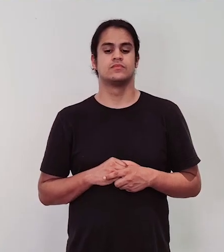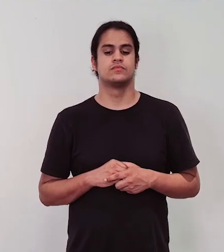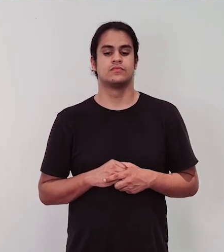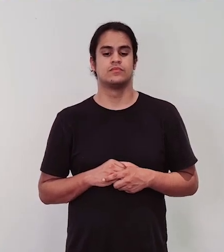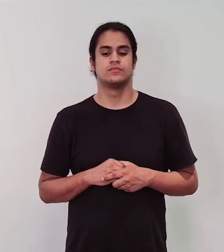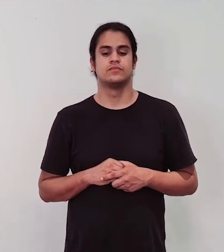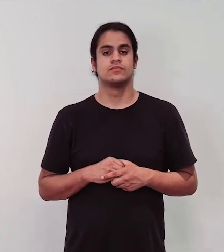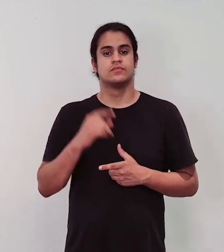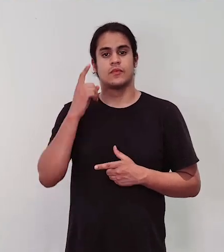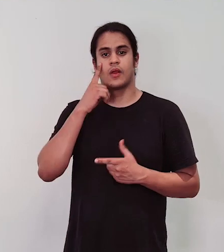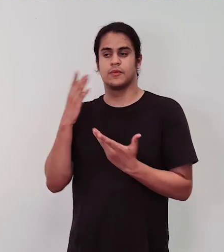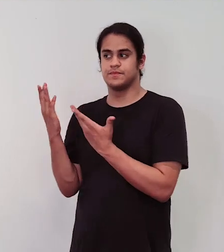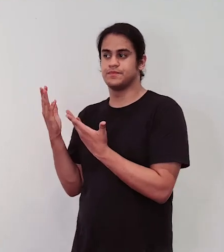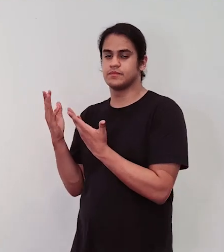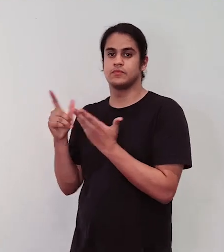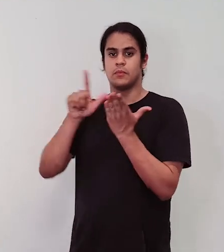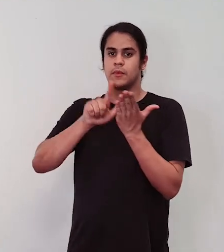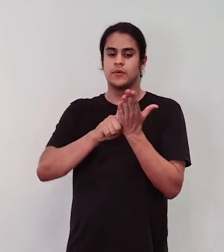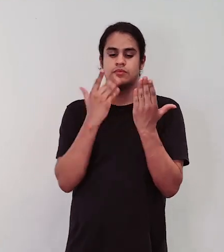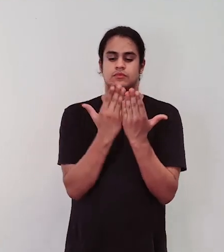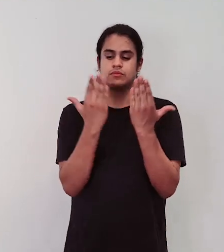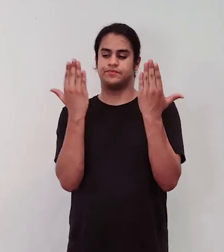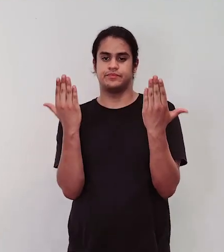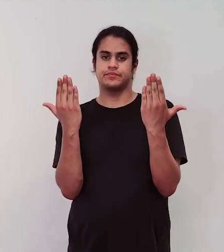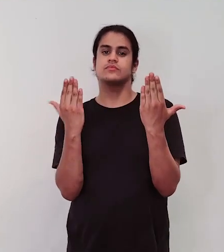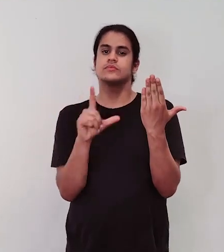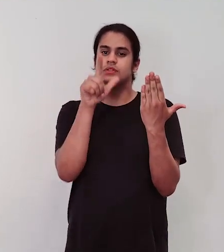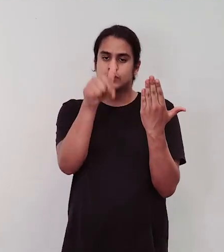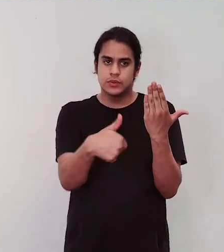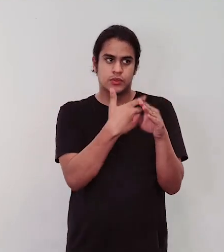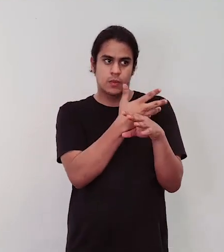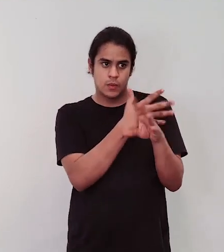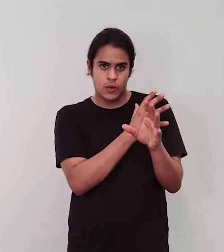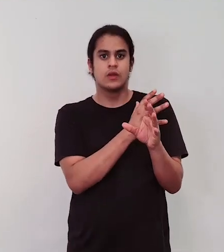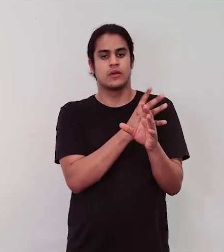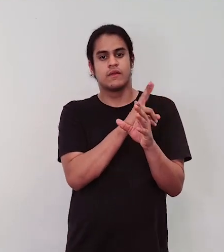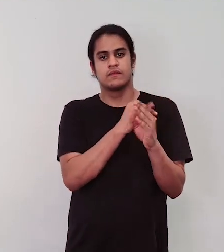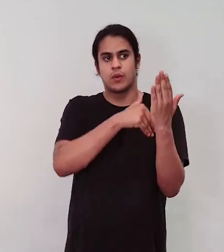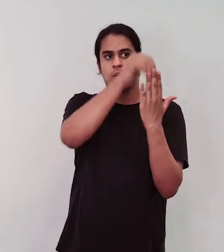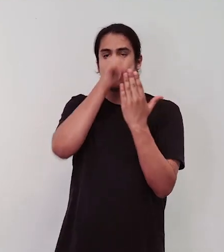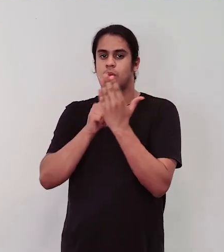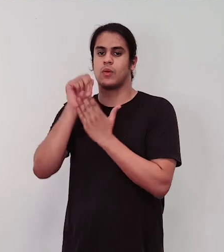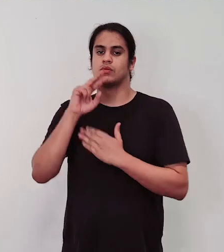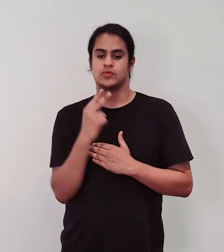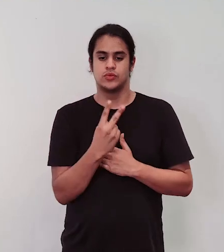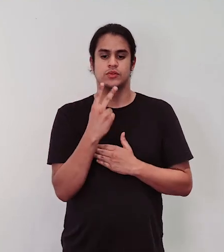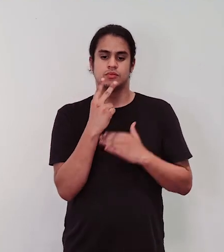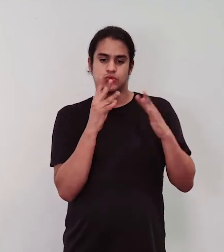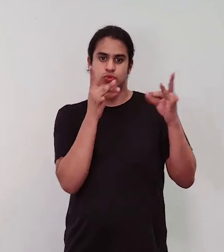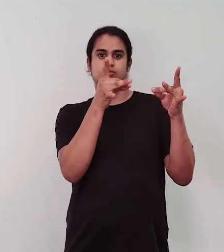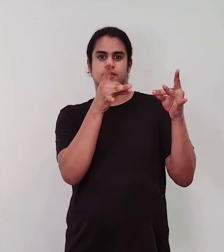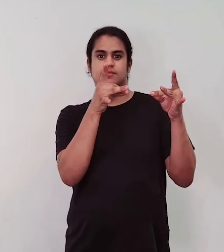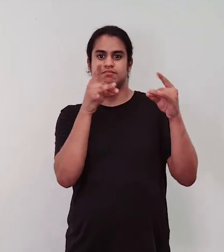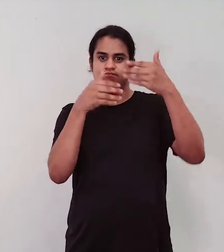Então aqui eu escrevi em duas folhas. Depois que secar, na hora de colar eu junto as duas para virar uma mensagem só.